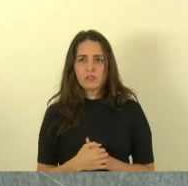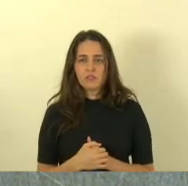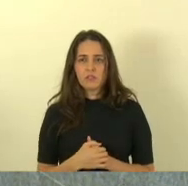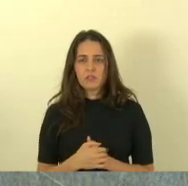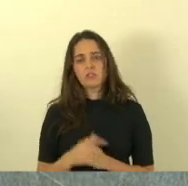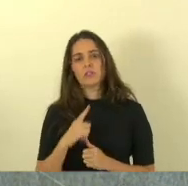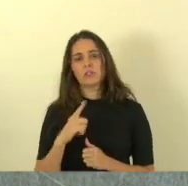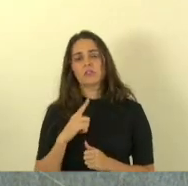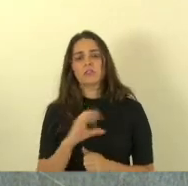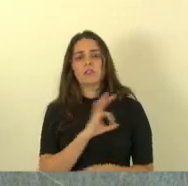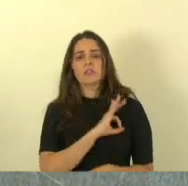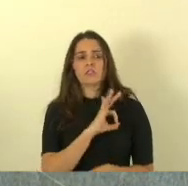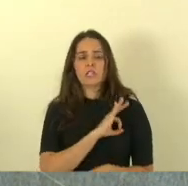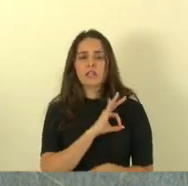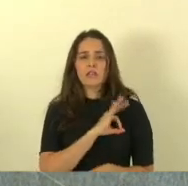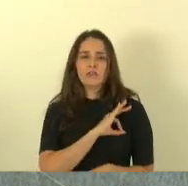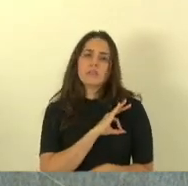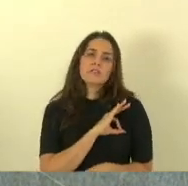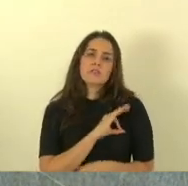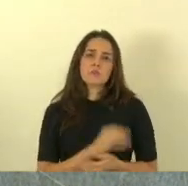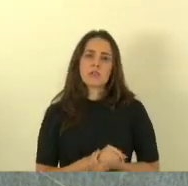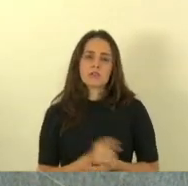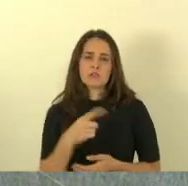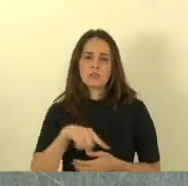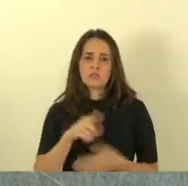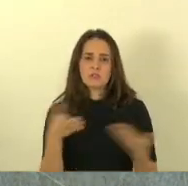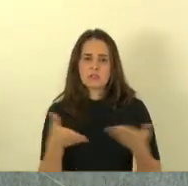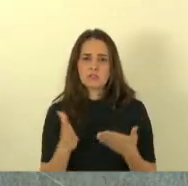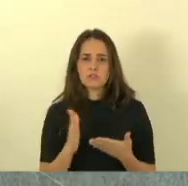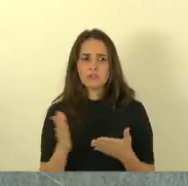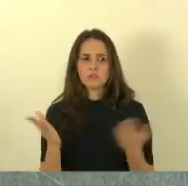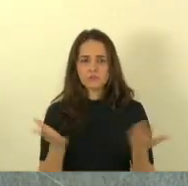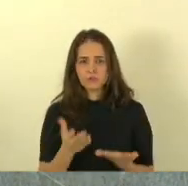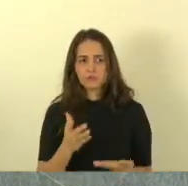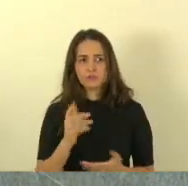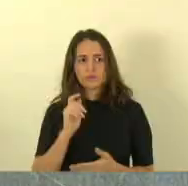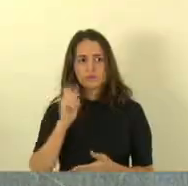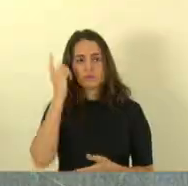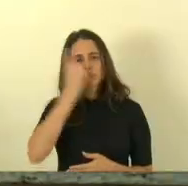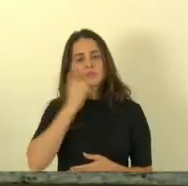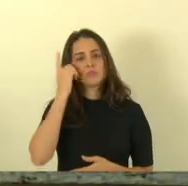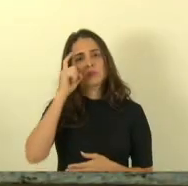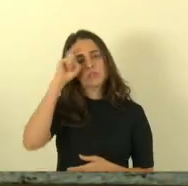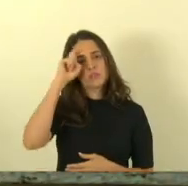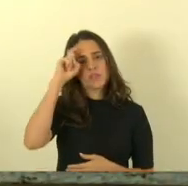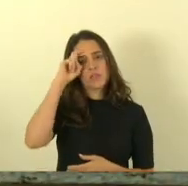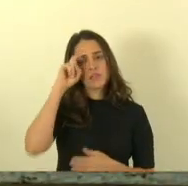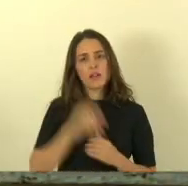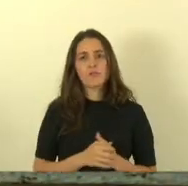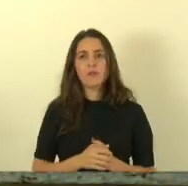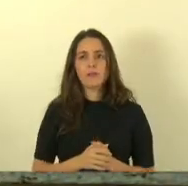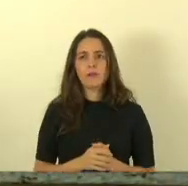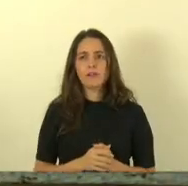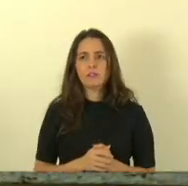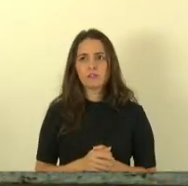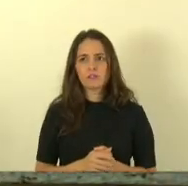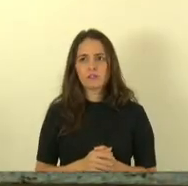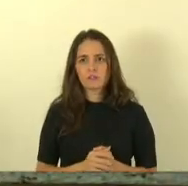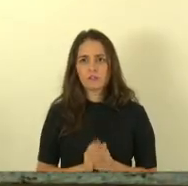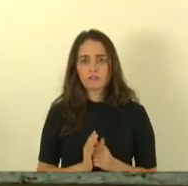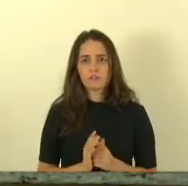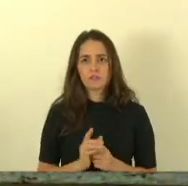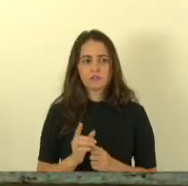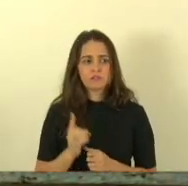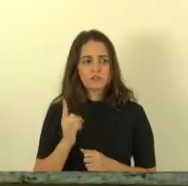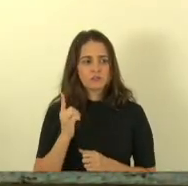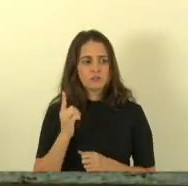policiais militares após a reserva, hoje foi passada, inclusive, para o deputado Mazinho dos Anjos, a portaria do diretor-geral da Polícia Federal. Ela é